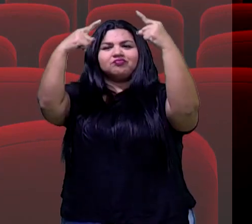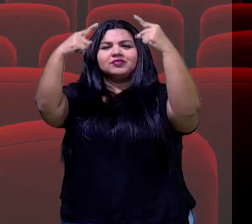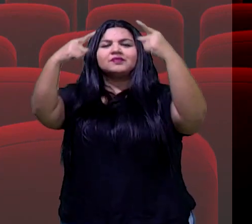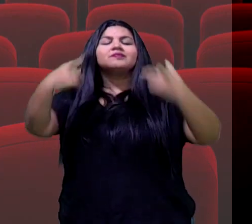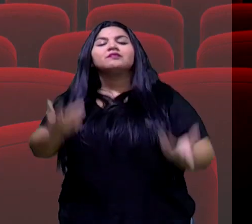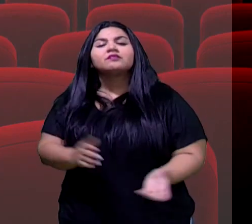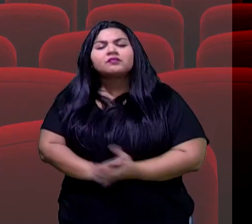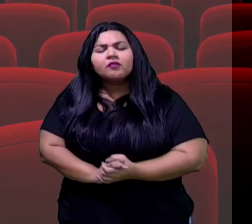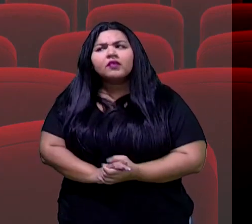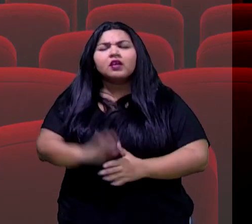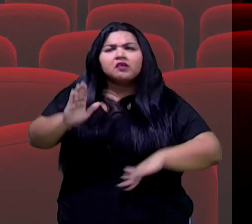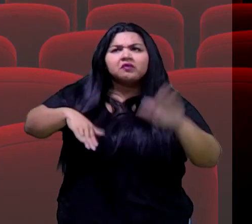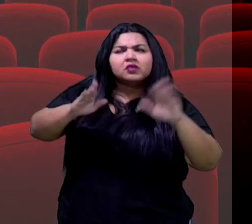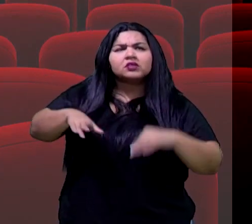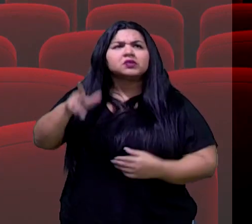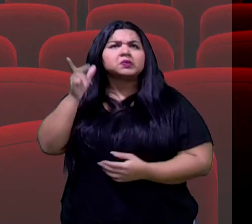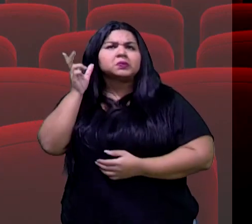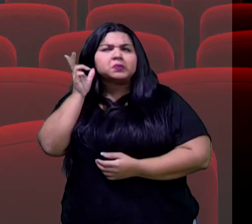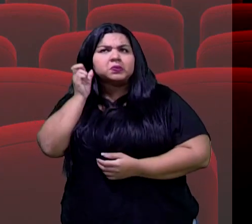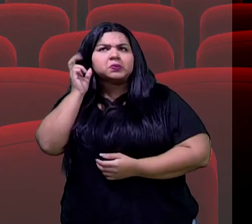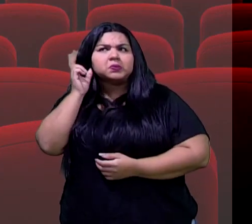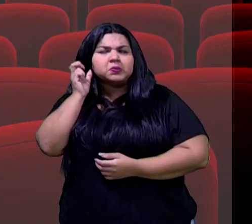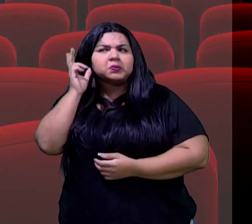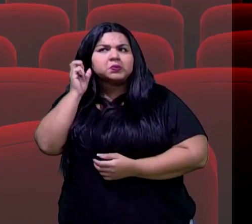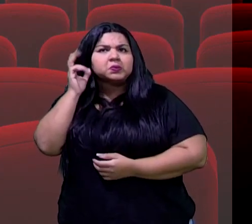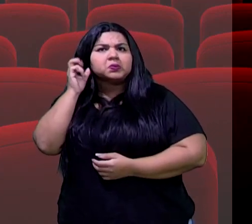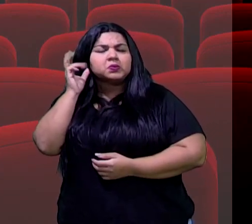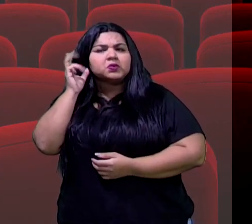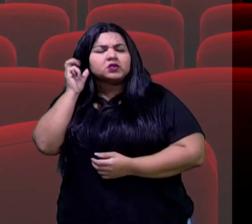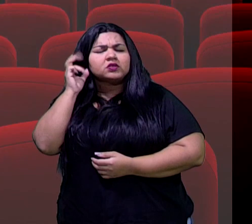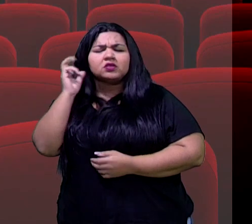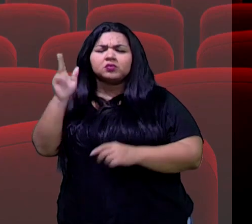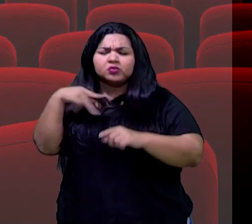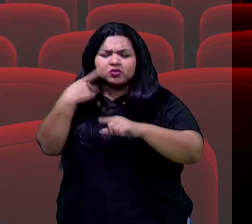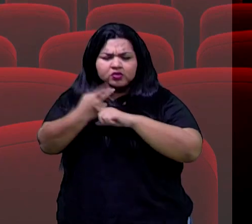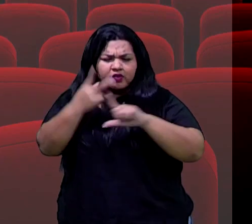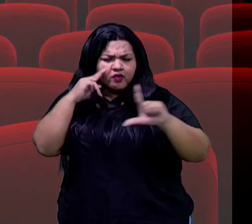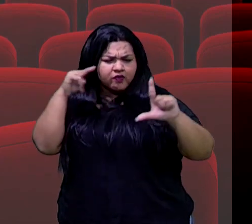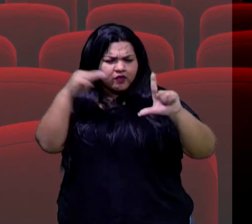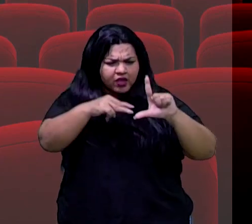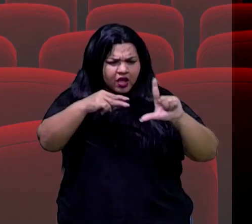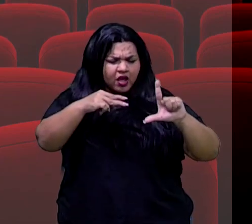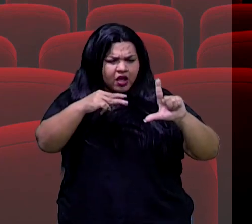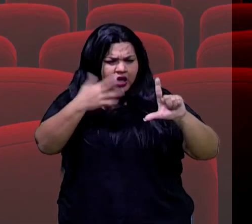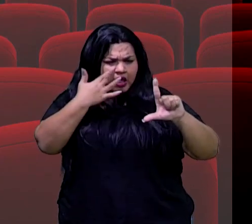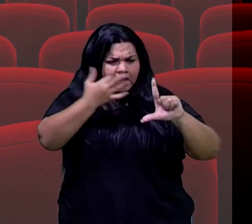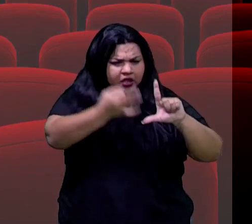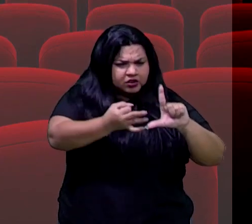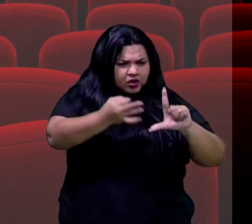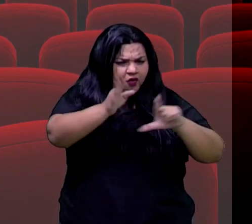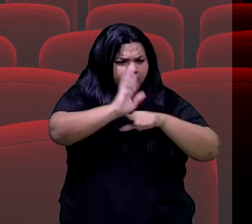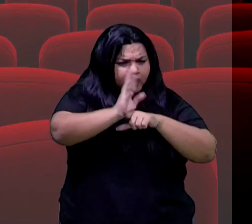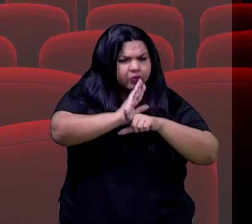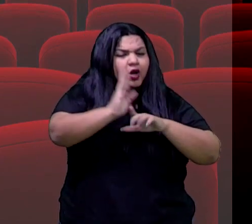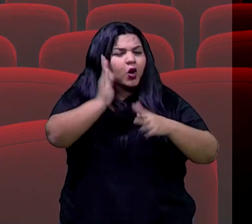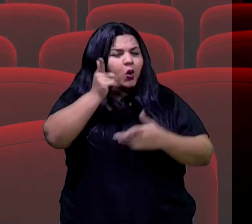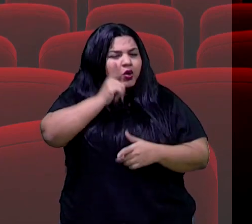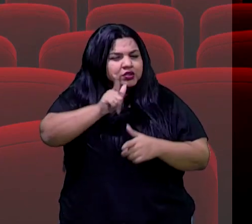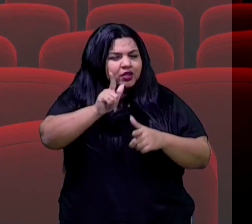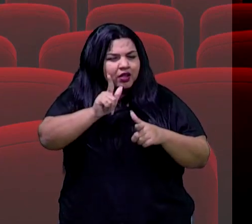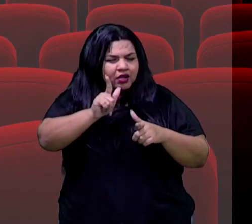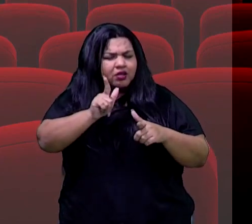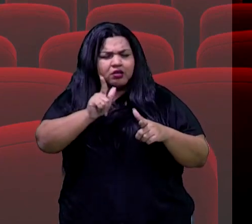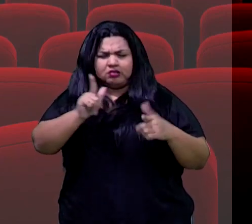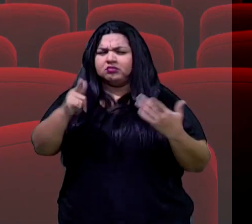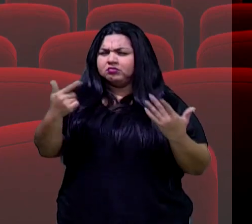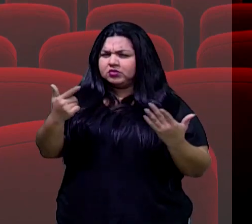está ouvindo ali, só o áudio, e depois a gente vai prestar atenção e ver o filme, a gente já até consegue identificar, ah, não, isso